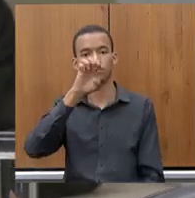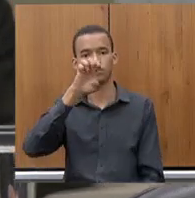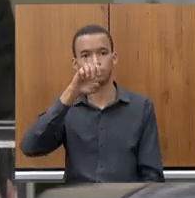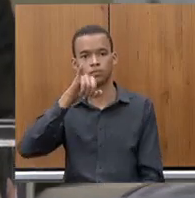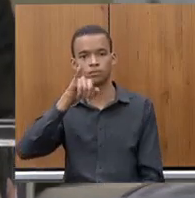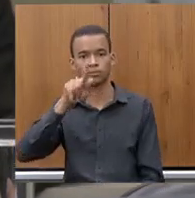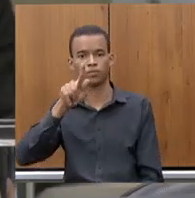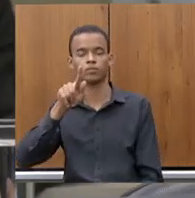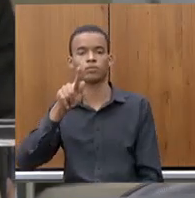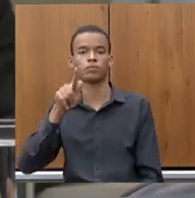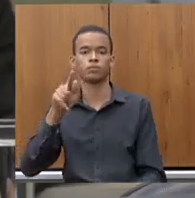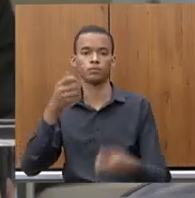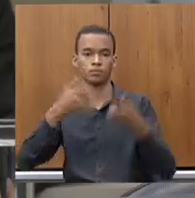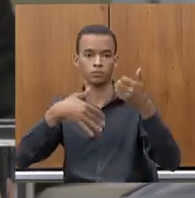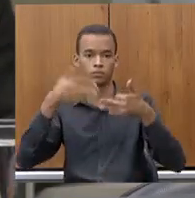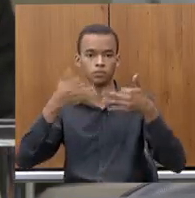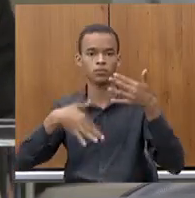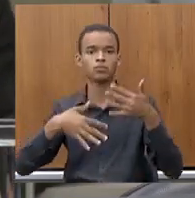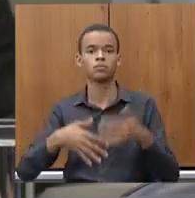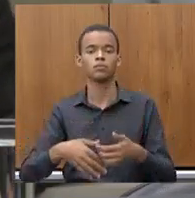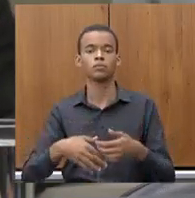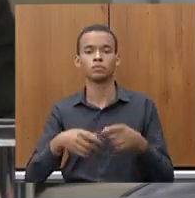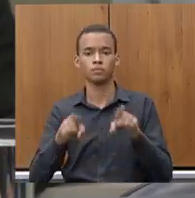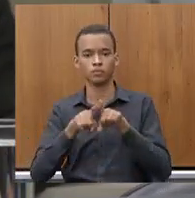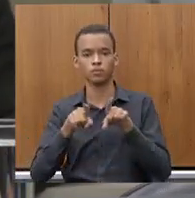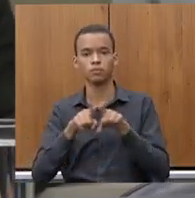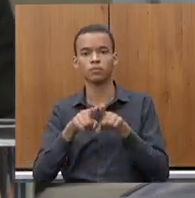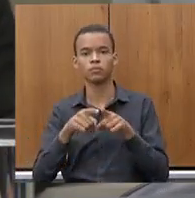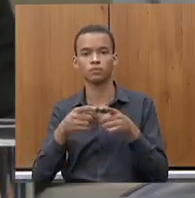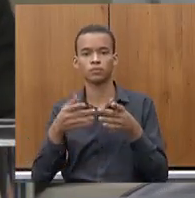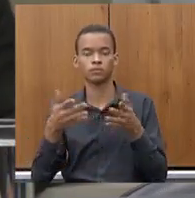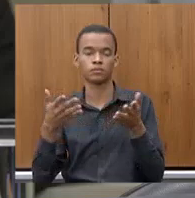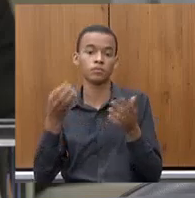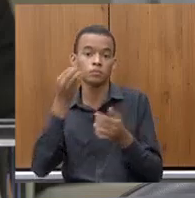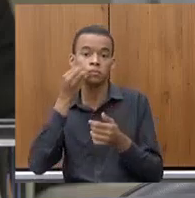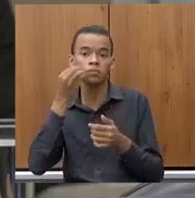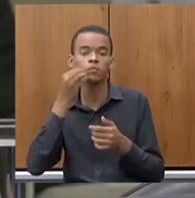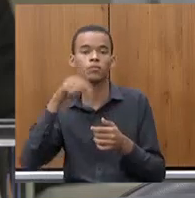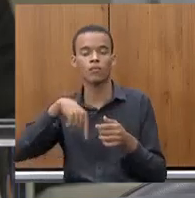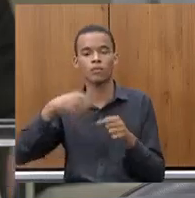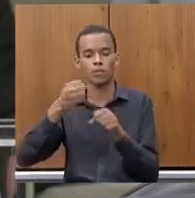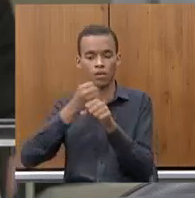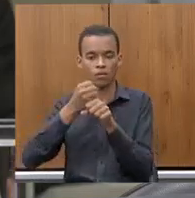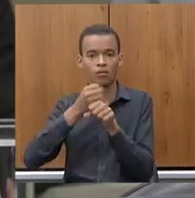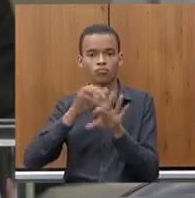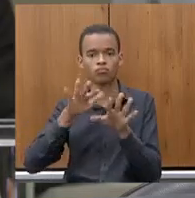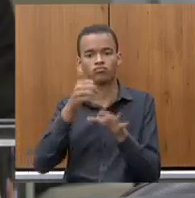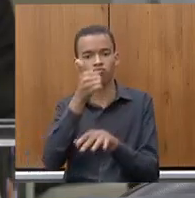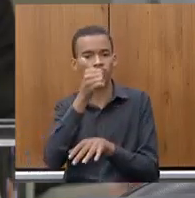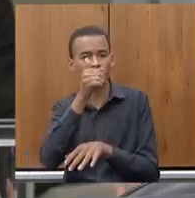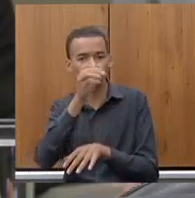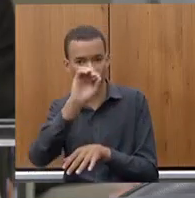para ficarmos no interregno de tempo ali de menos de 10 anos a médio prazo